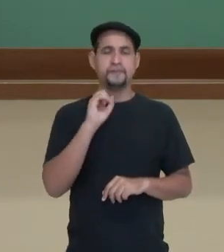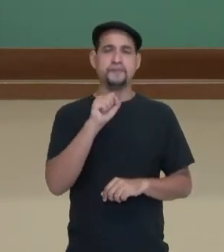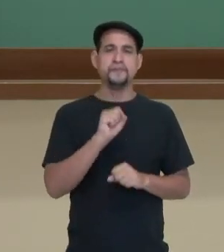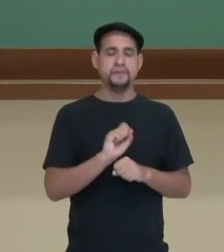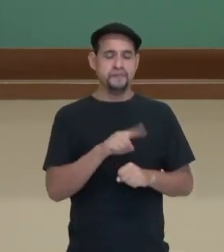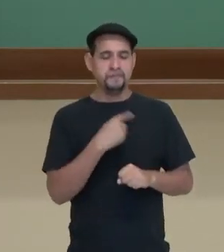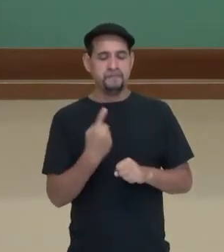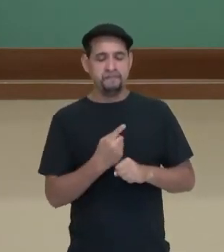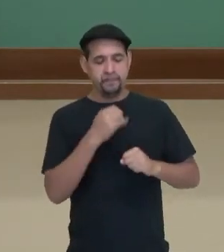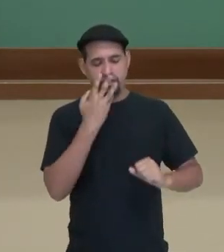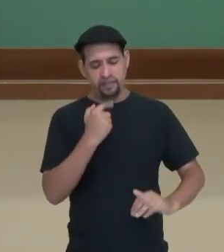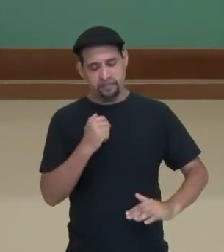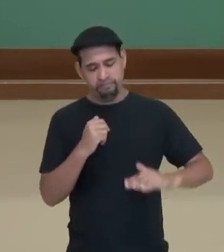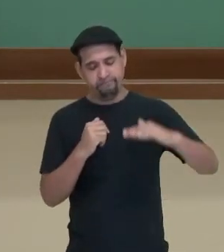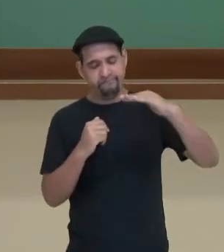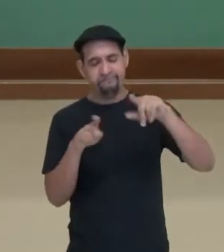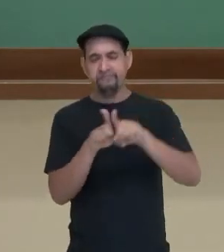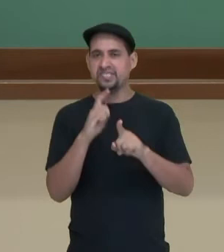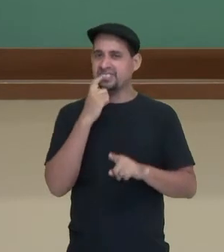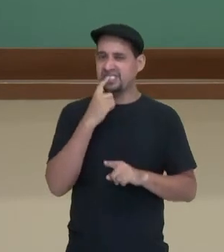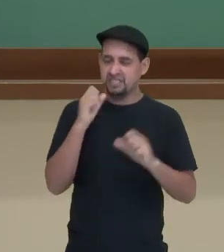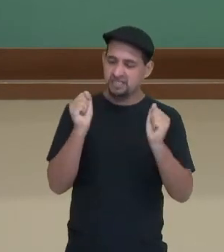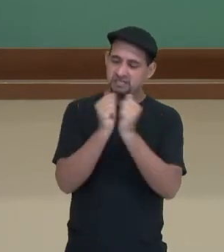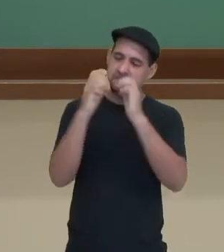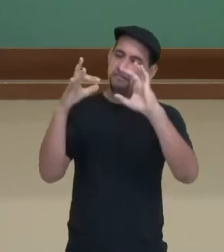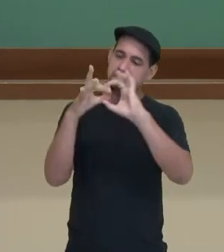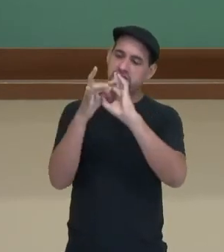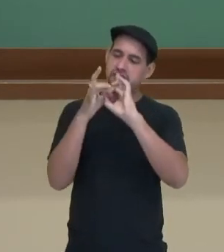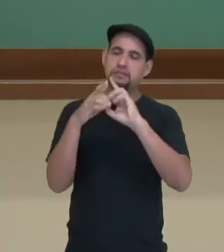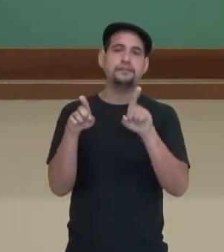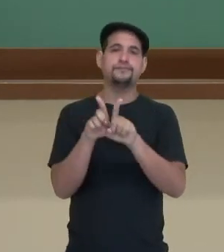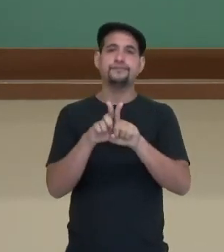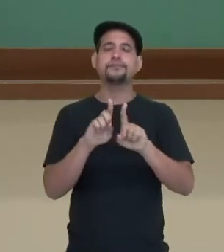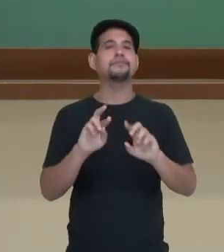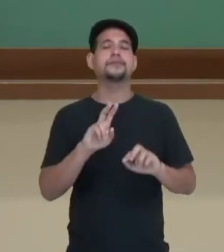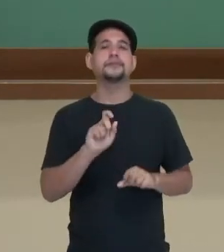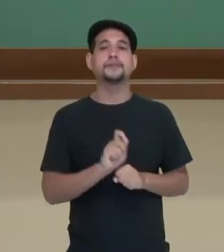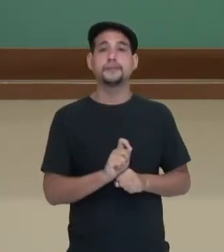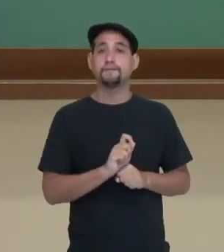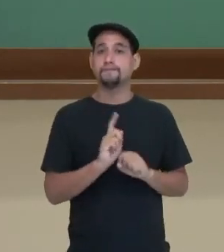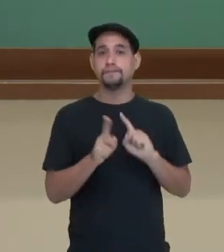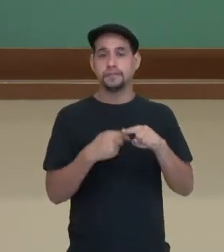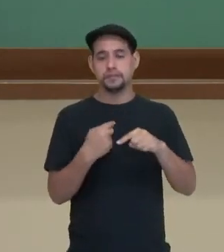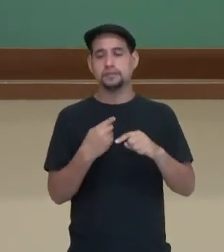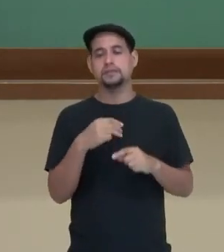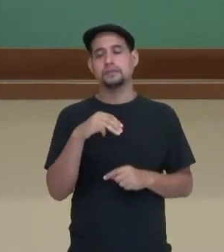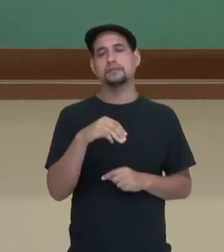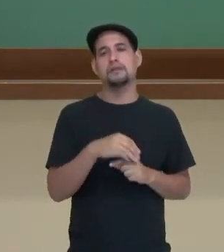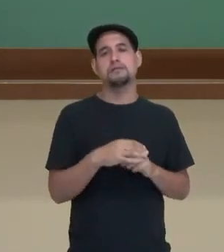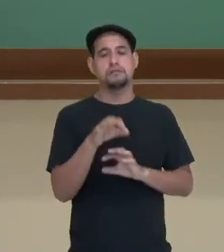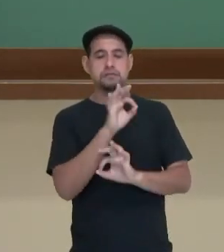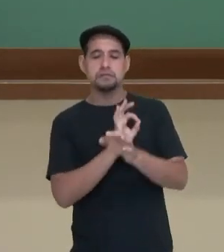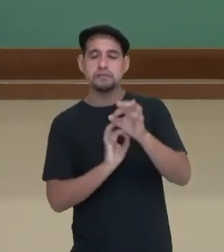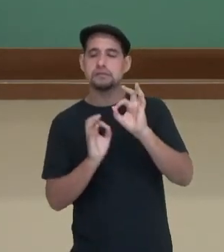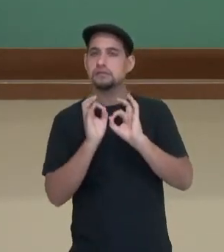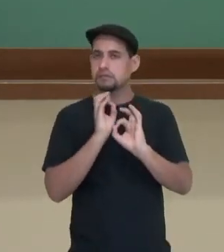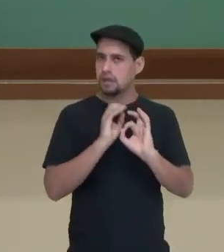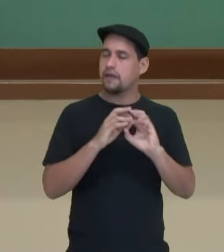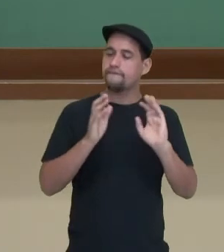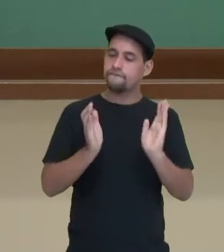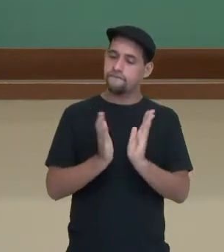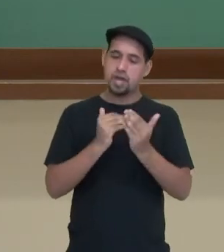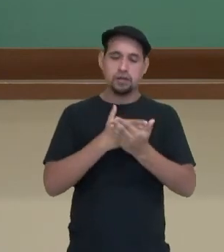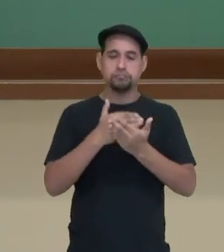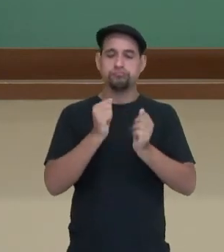onde nós vamos crescer. Então, os ossos se alongam e aí os outros músculos, as outras células acabam crescendo junto,